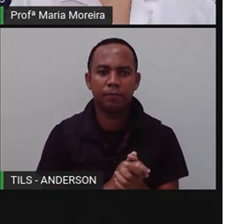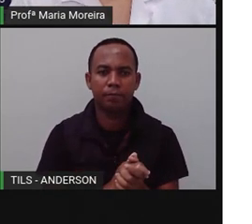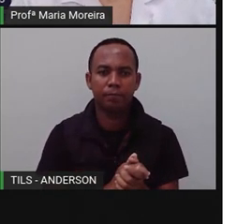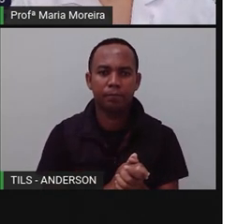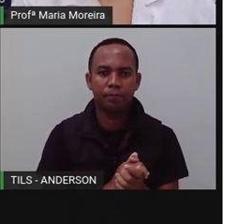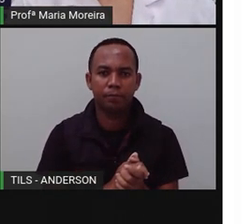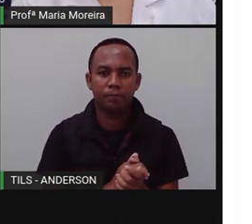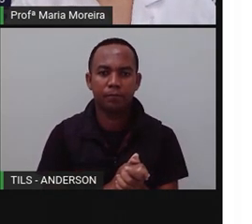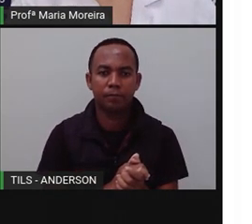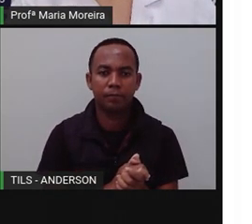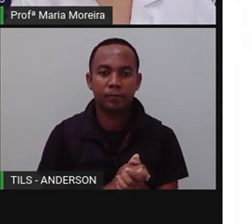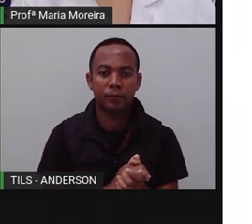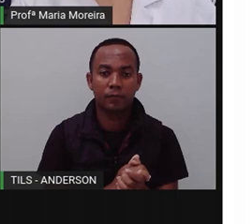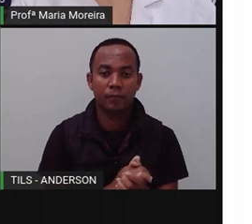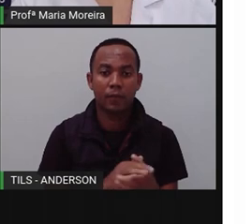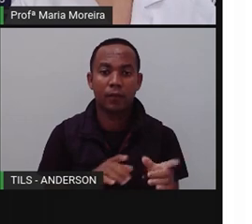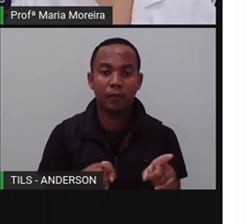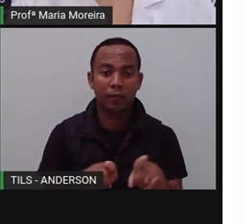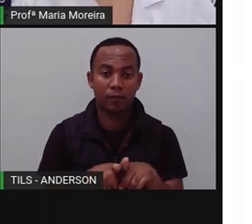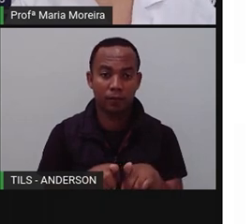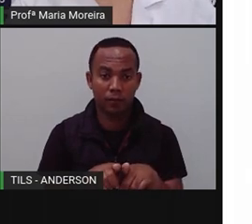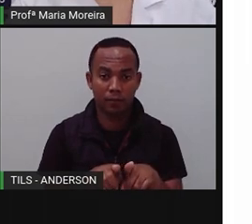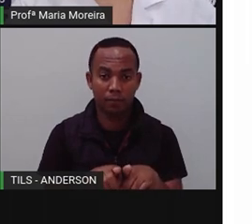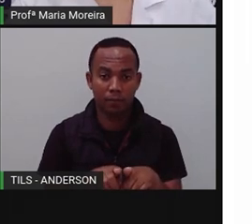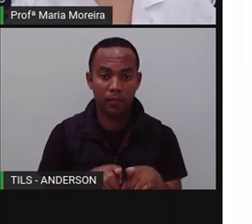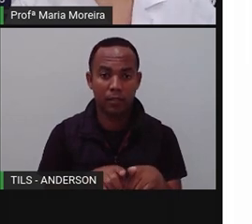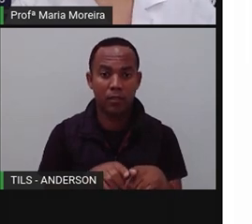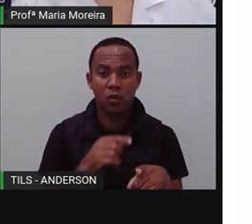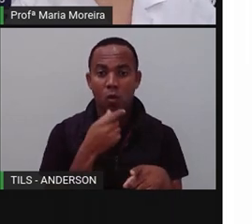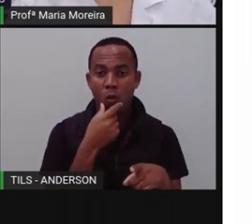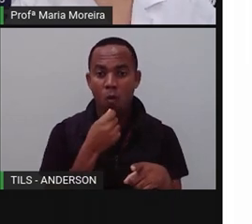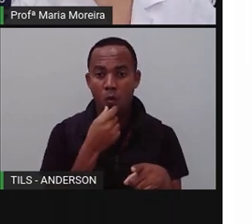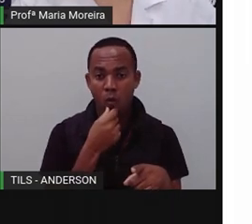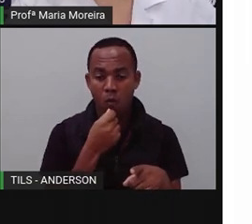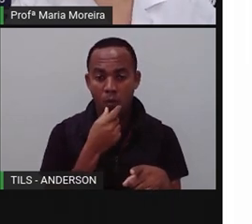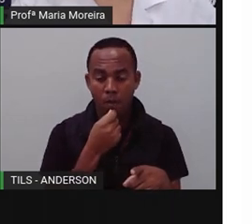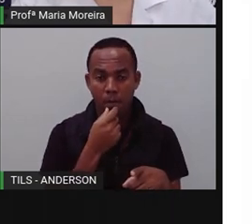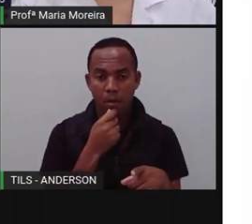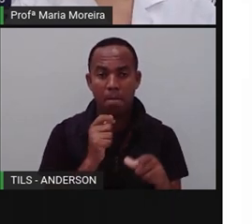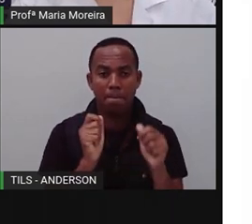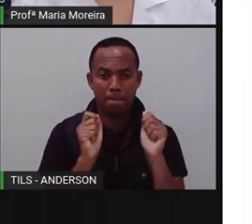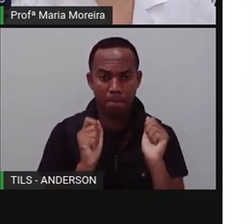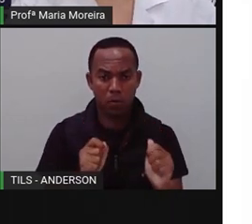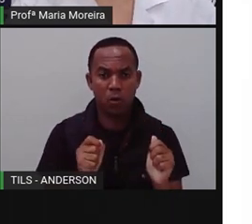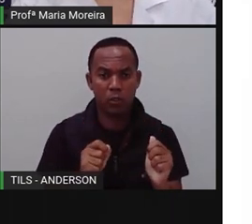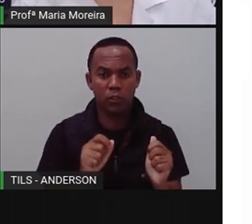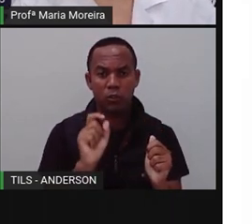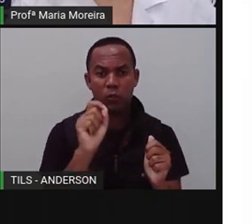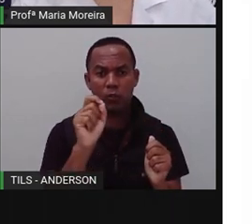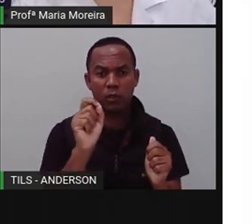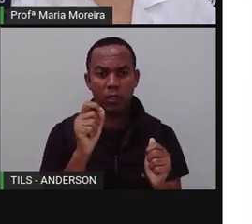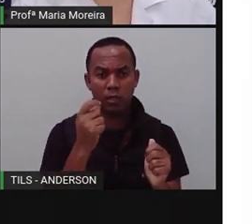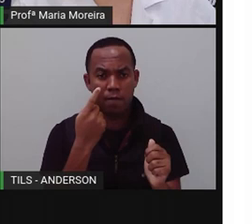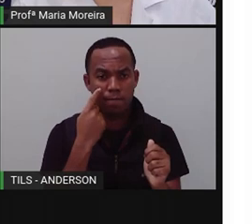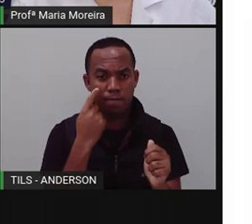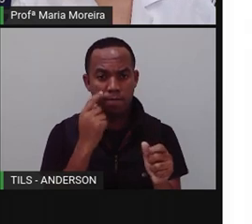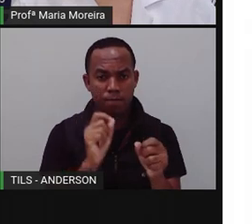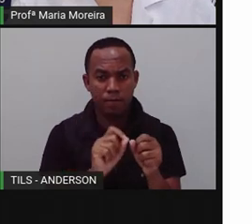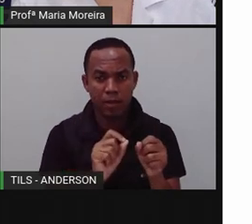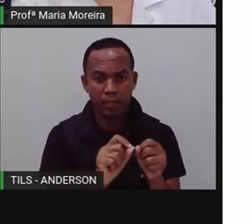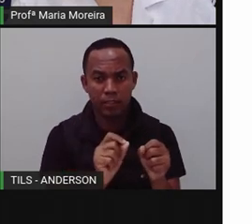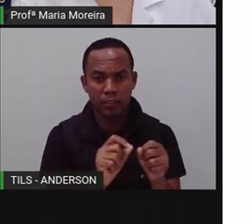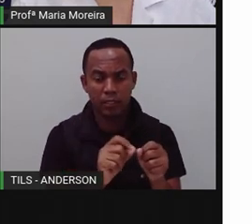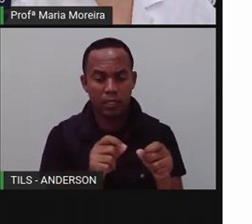Bom, vale destacar que o ser humano também é capaz de criar habitat, ou seja,